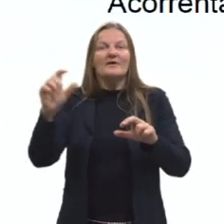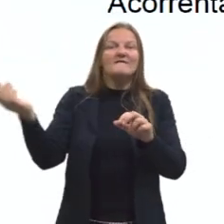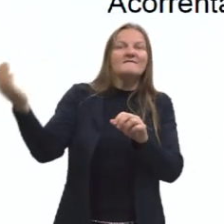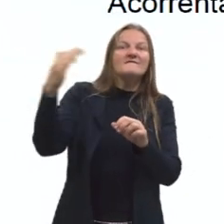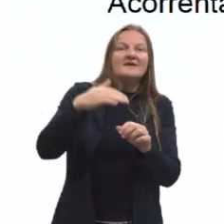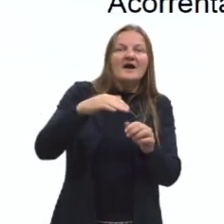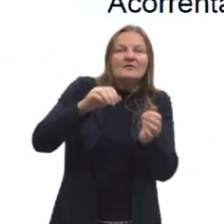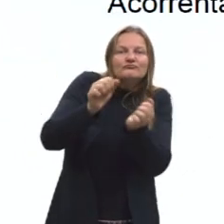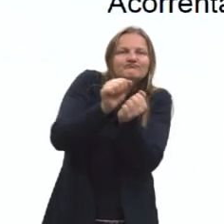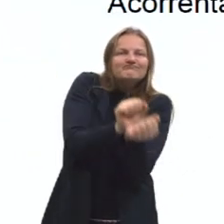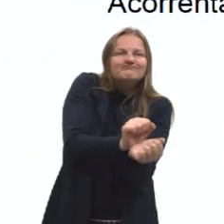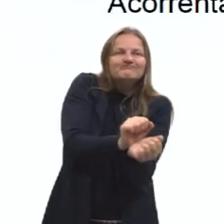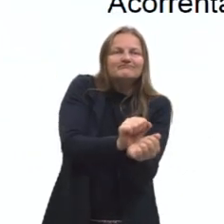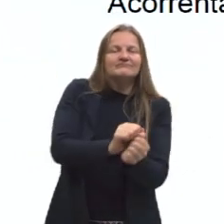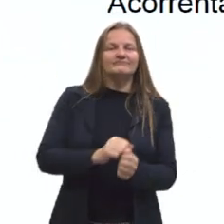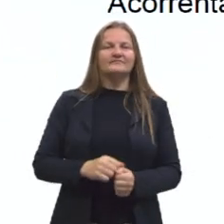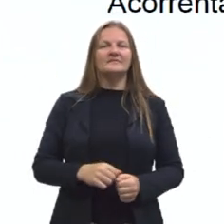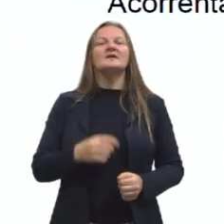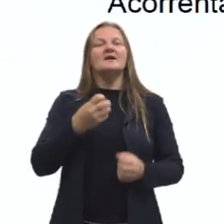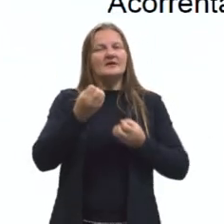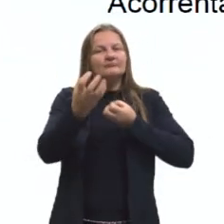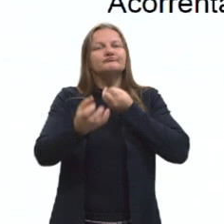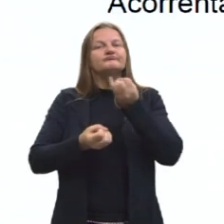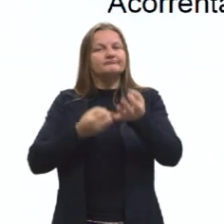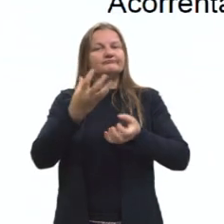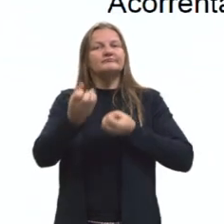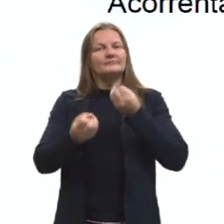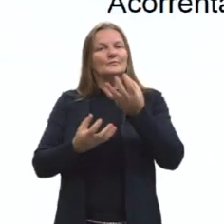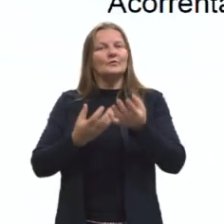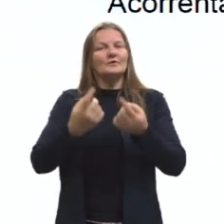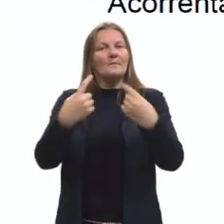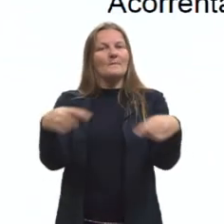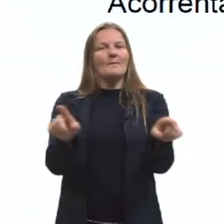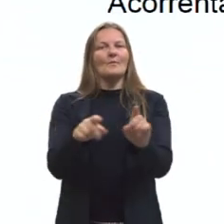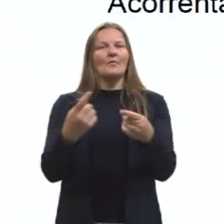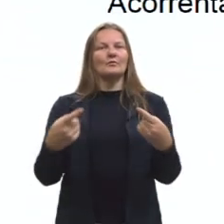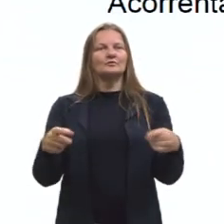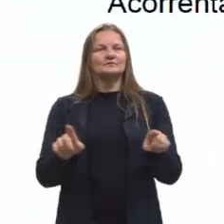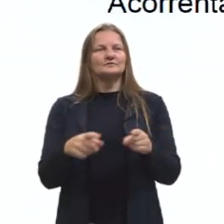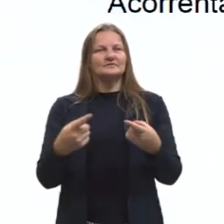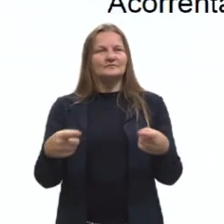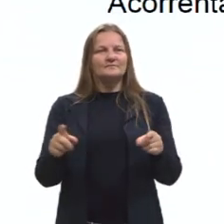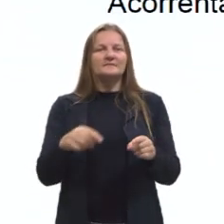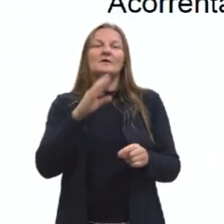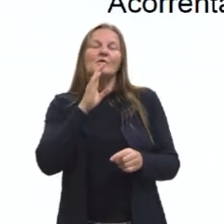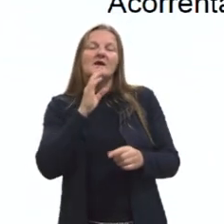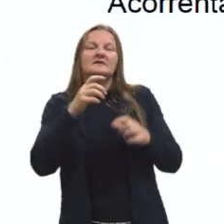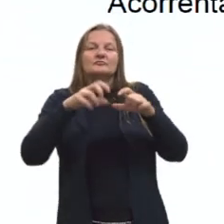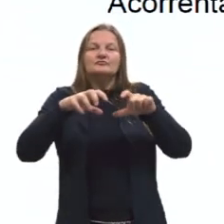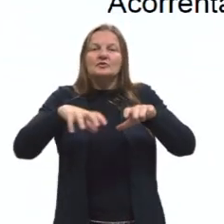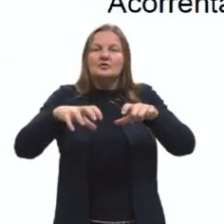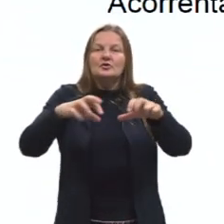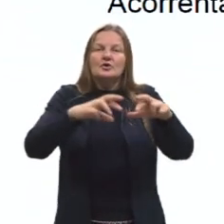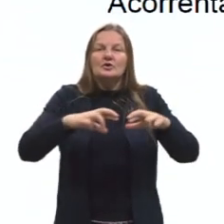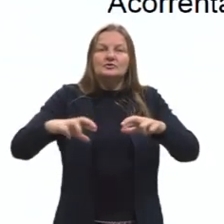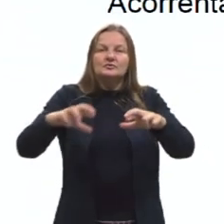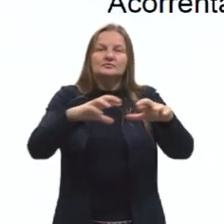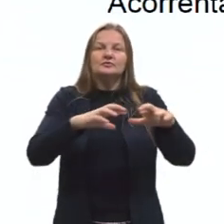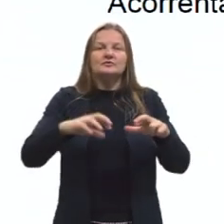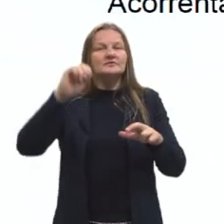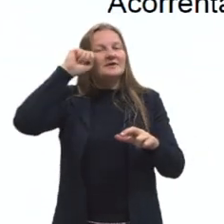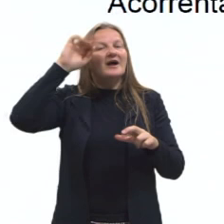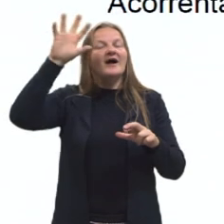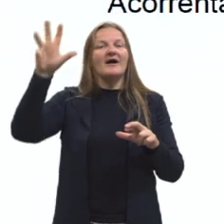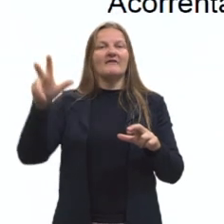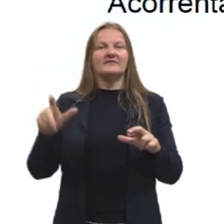vieram. E o Jorge Benjor lança luz aí um pouco a essa questão, nos ajuda a conhecer um pouquinho melhor a África. Então, ele vai